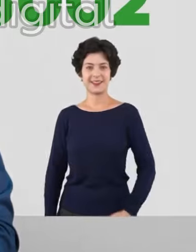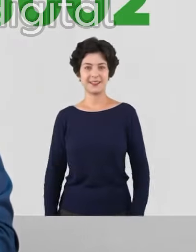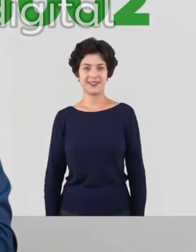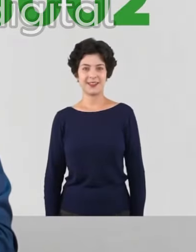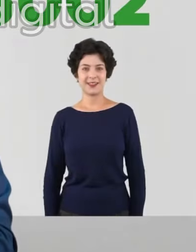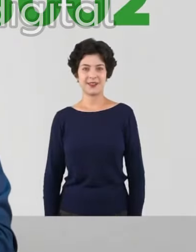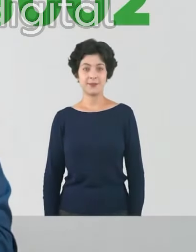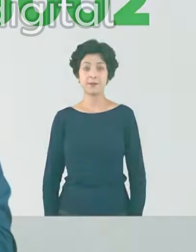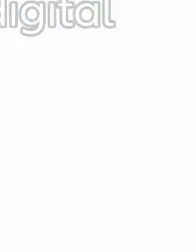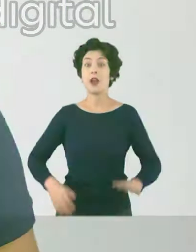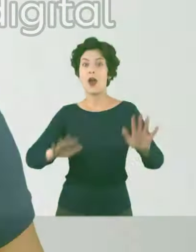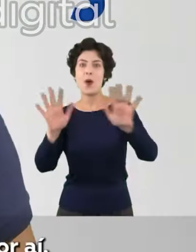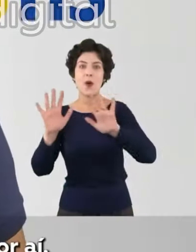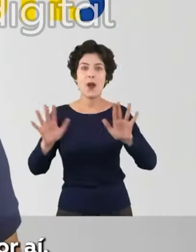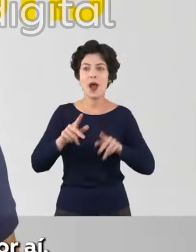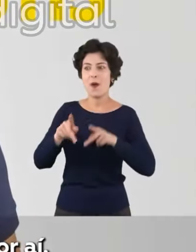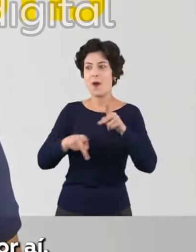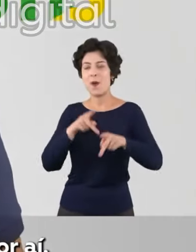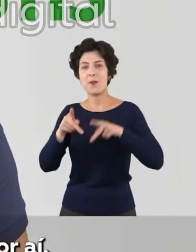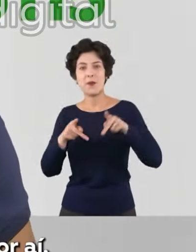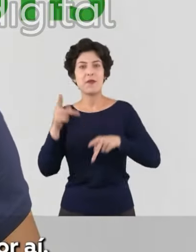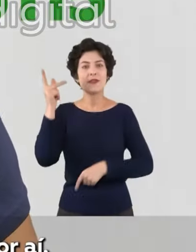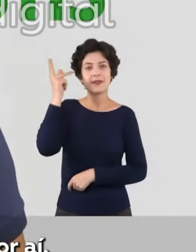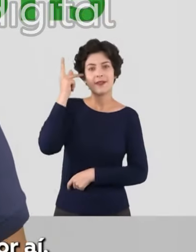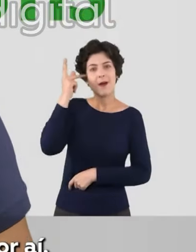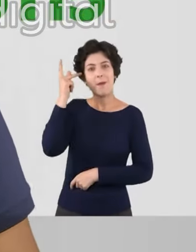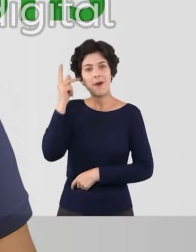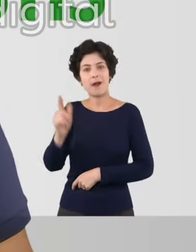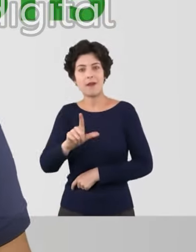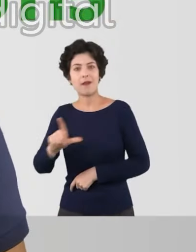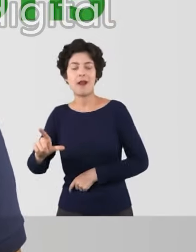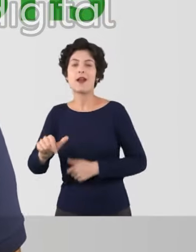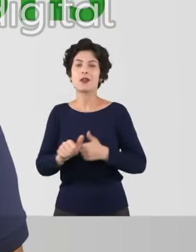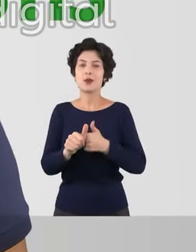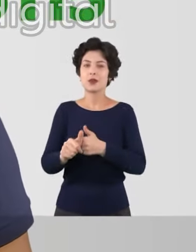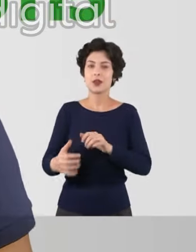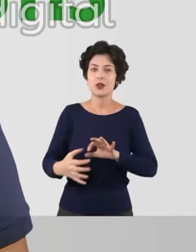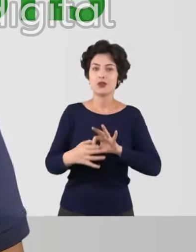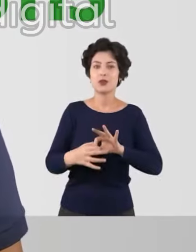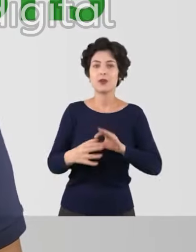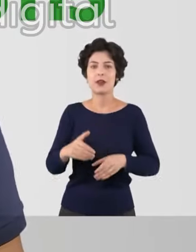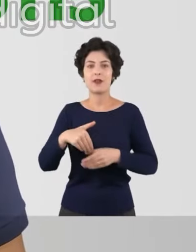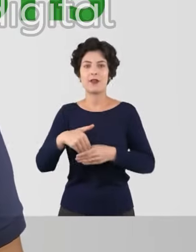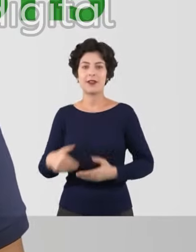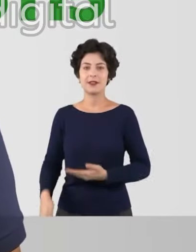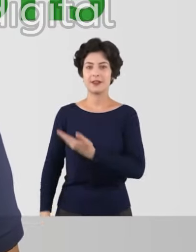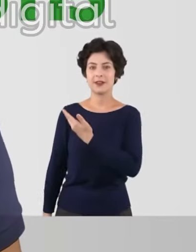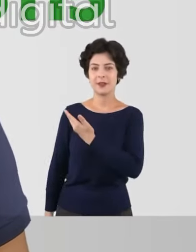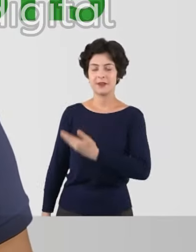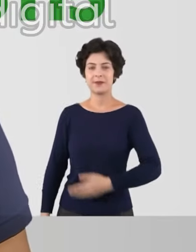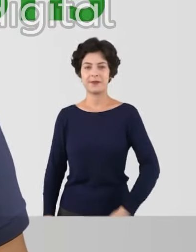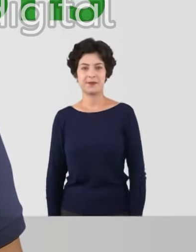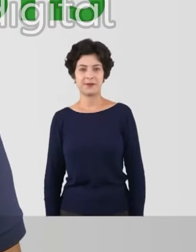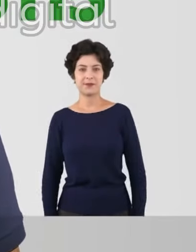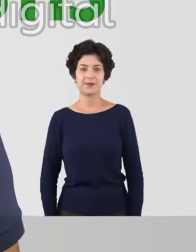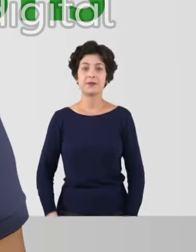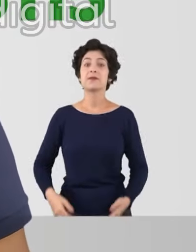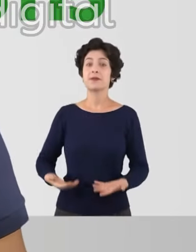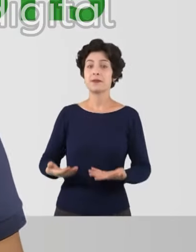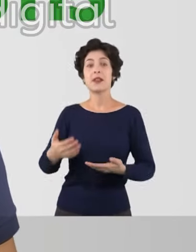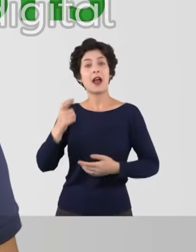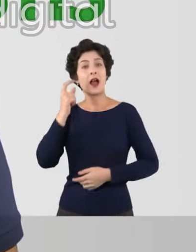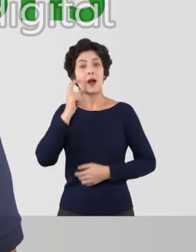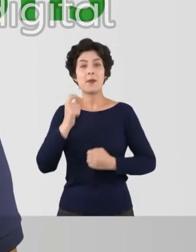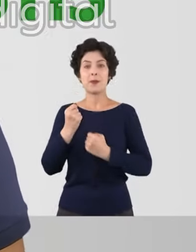15, 0, 0, 2. Um grande salve, os tricolores estão por aí. Chegou a hora de conduzir a cidade de São Paulo juntos. Vote Henrique Gomes, ou BEMB, 15, 7, 5,